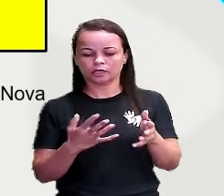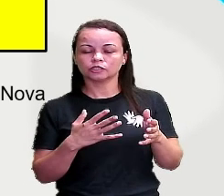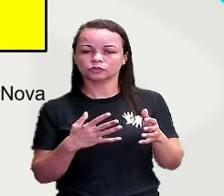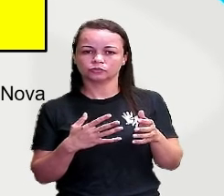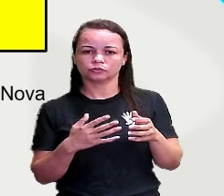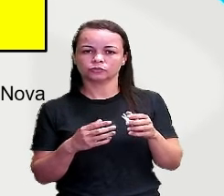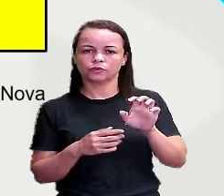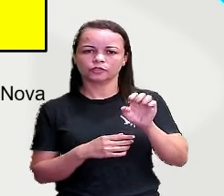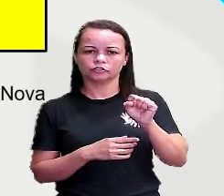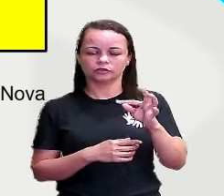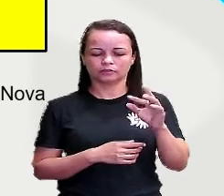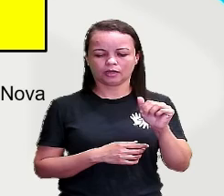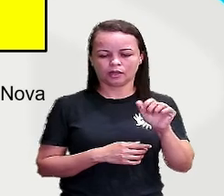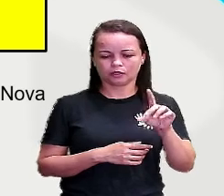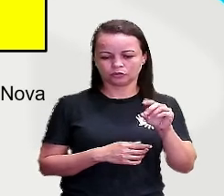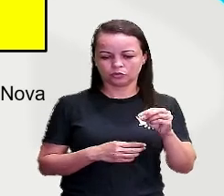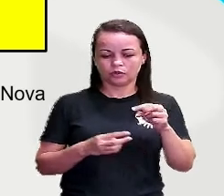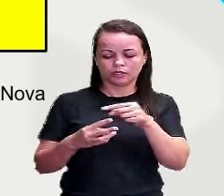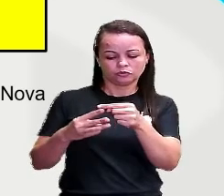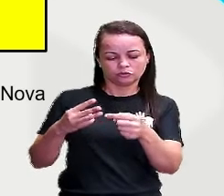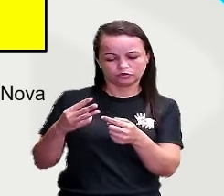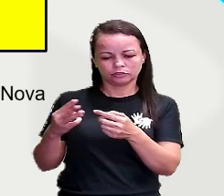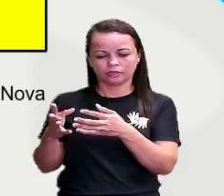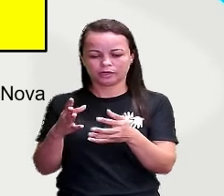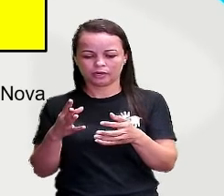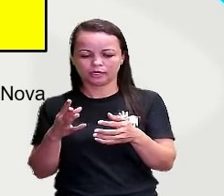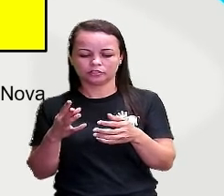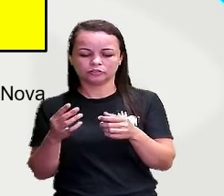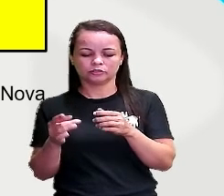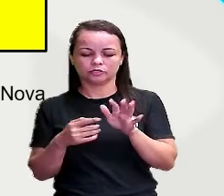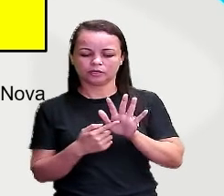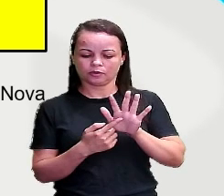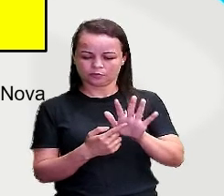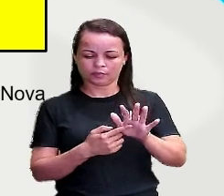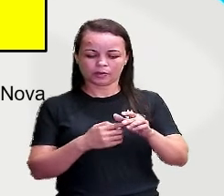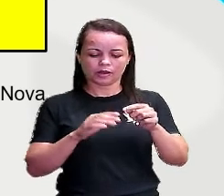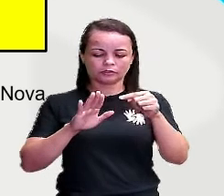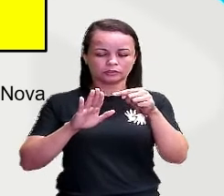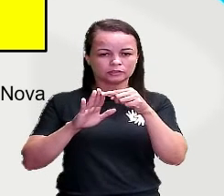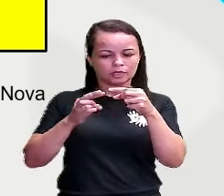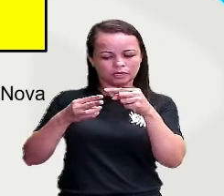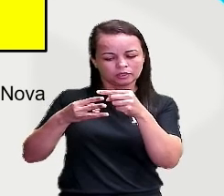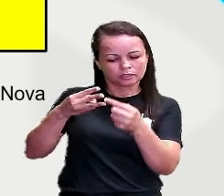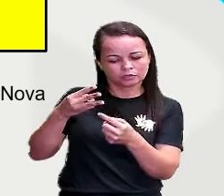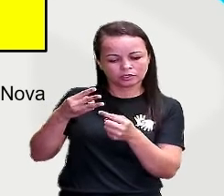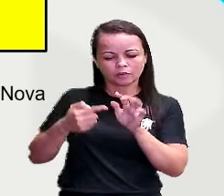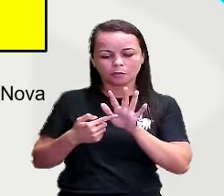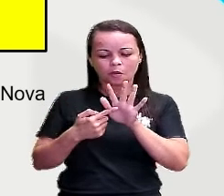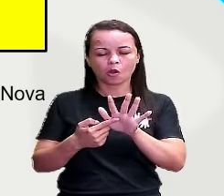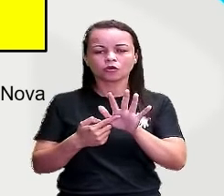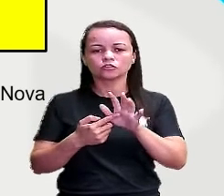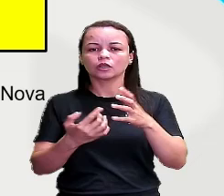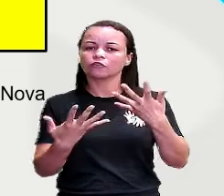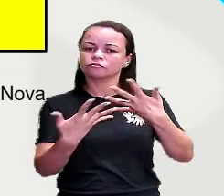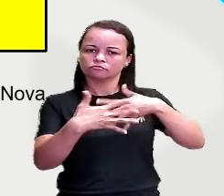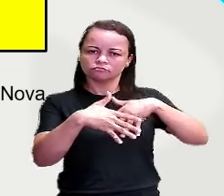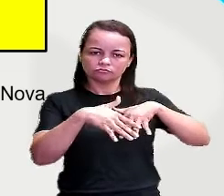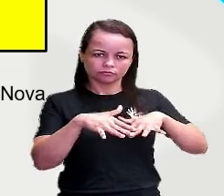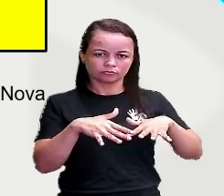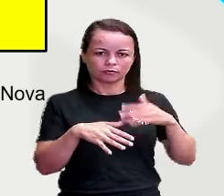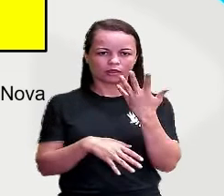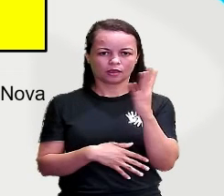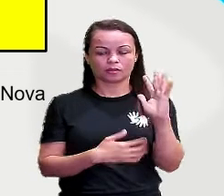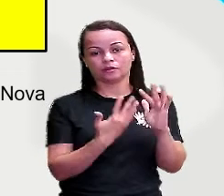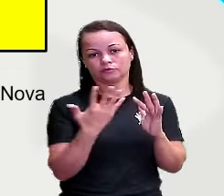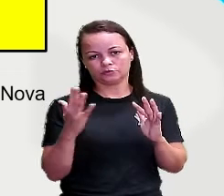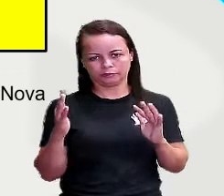E os outros três ali, amanhecer, entardecer e anoitecer. Indicando aí, o fenômeno da natureza.